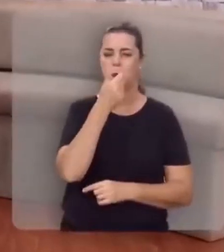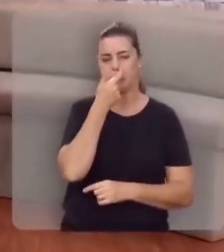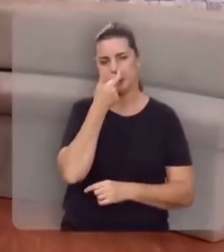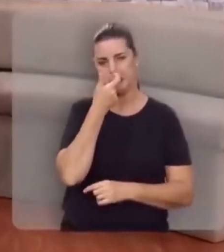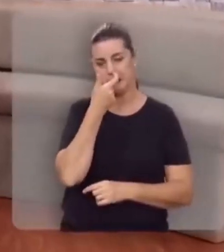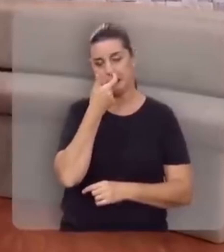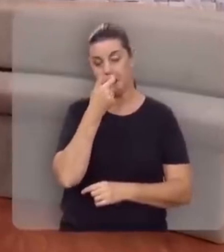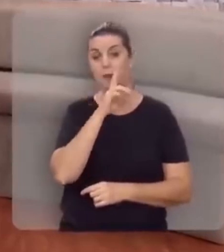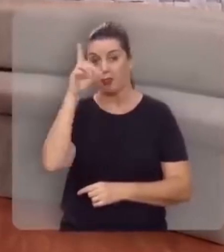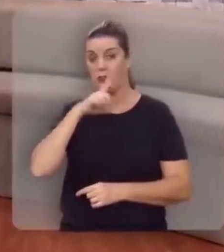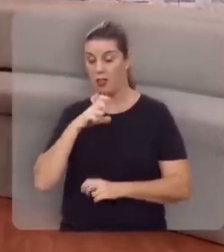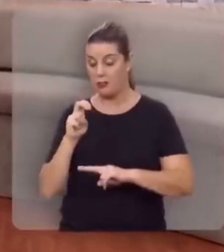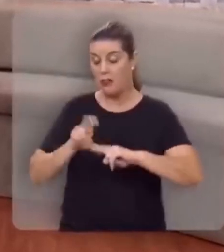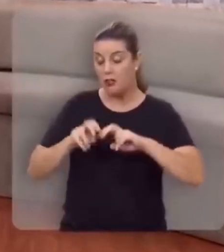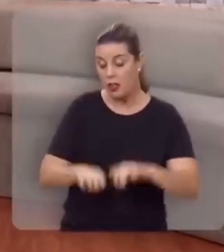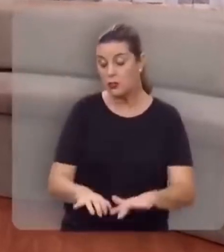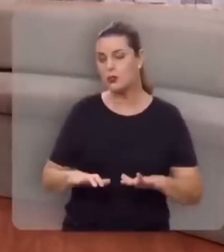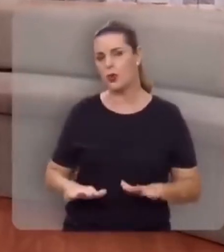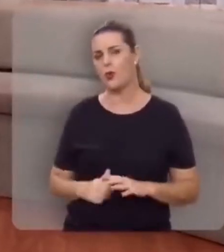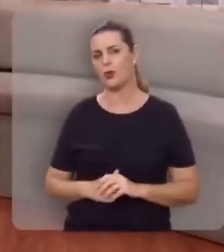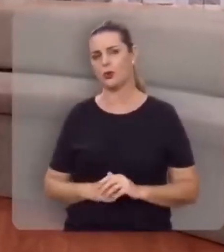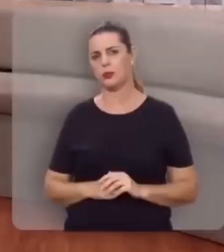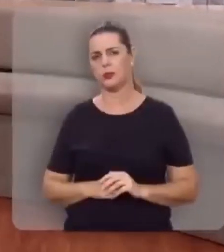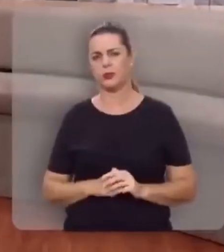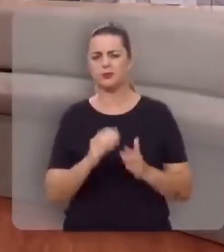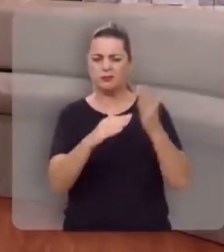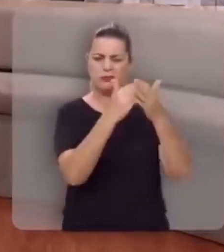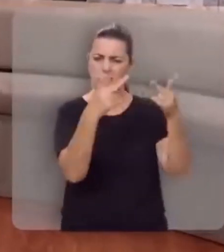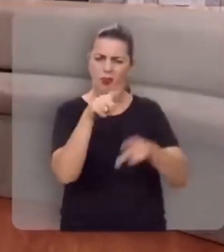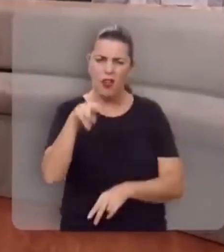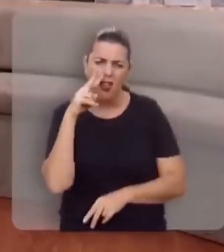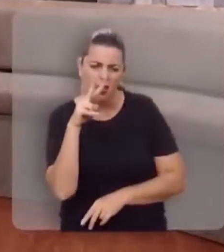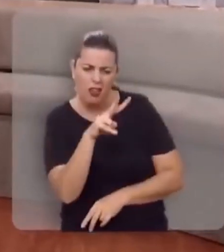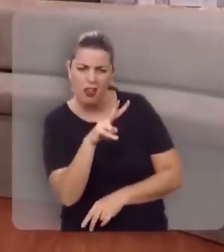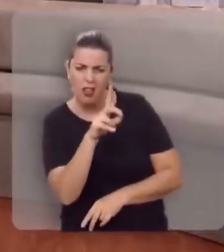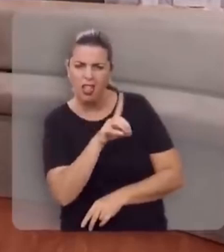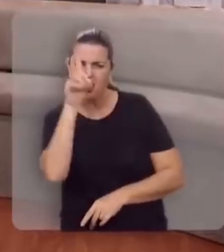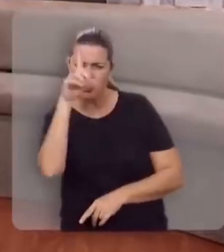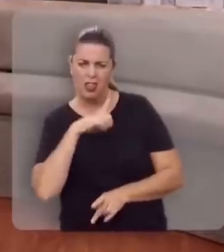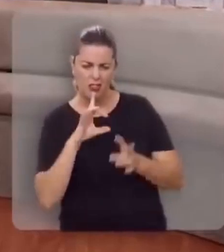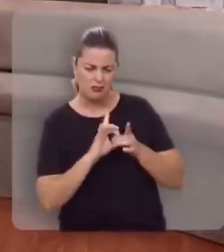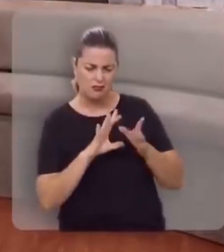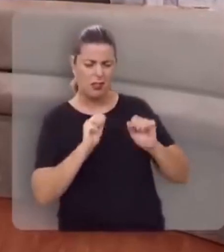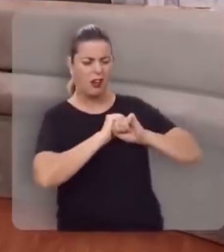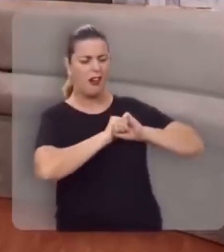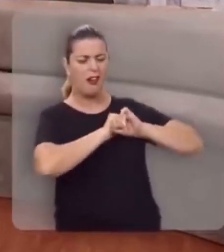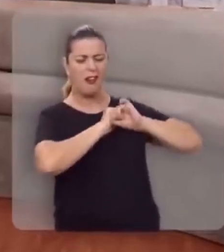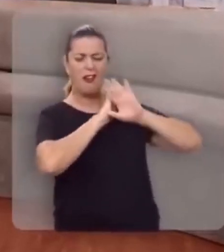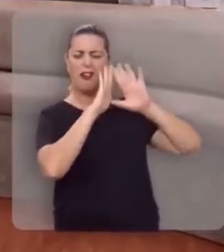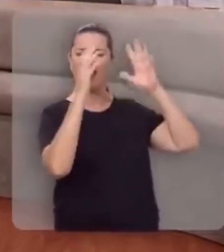não, Deus está no trono, essas coisas todas que você está vendo, ele deixou claro,